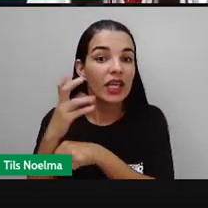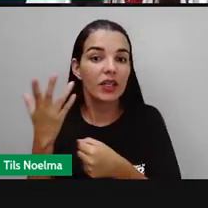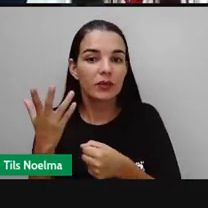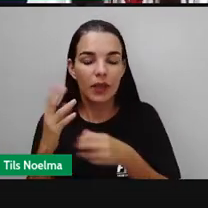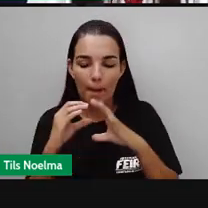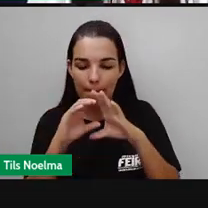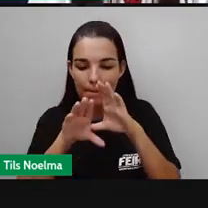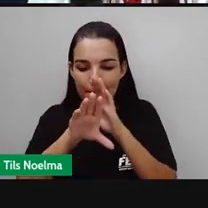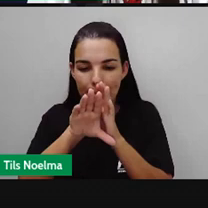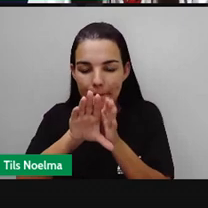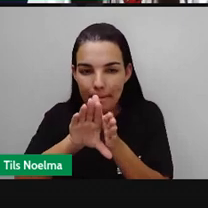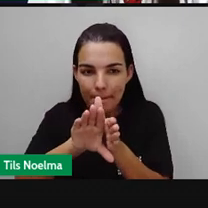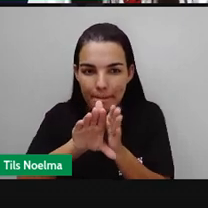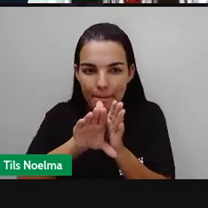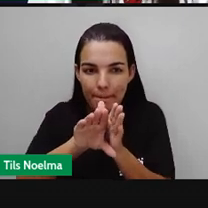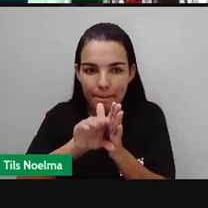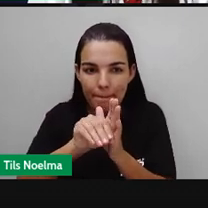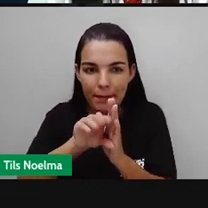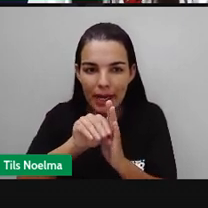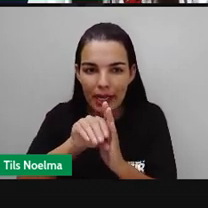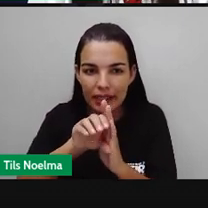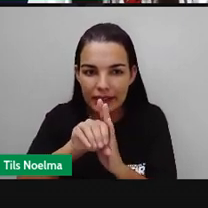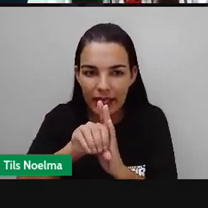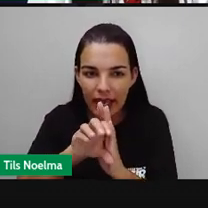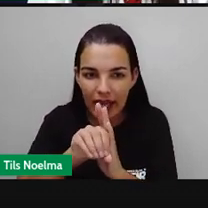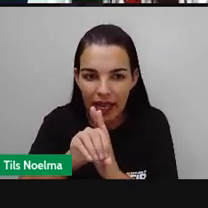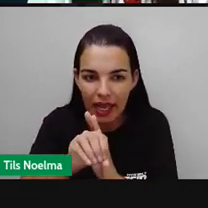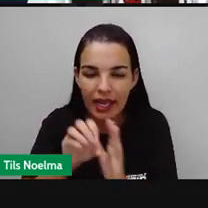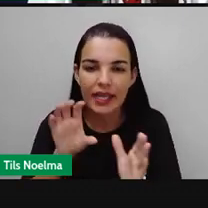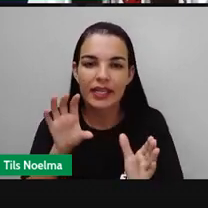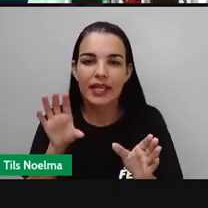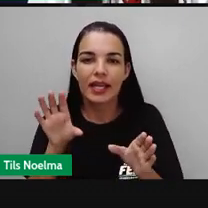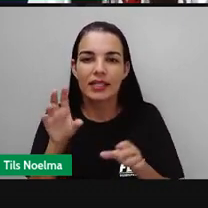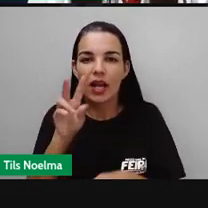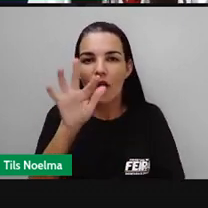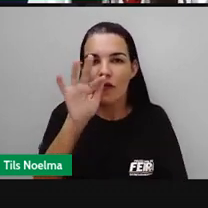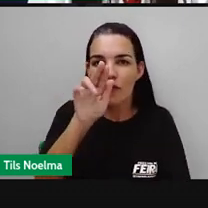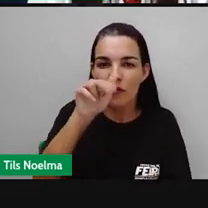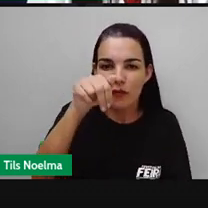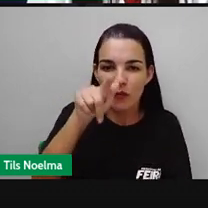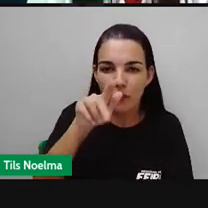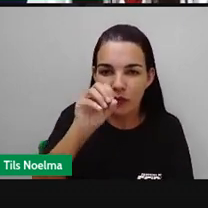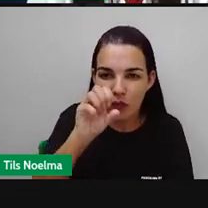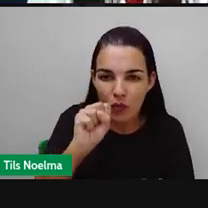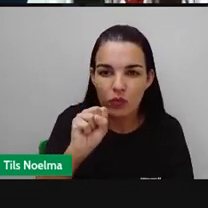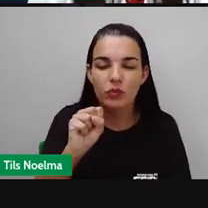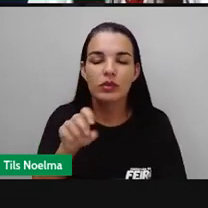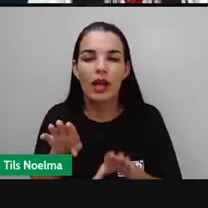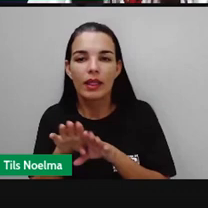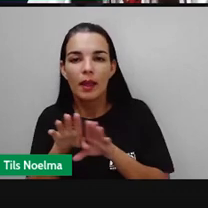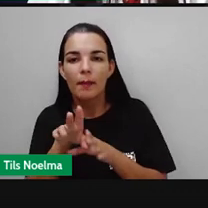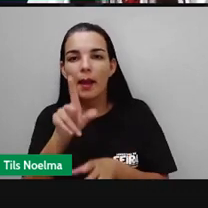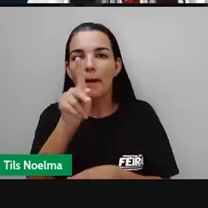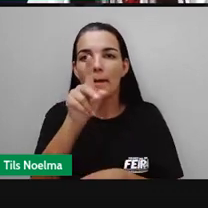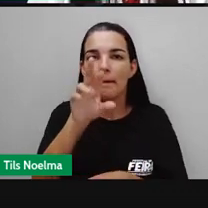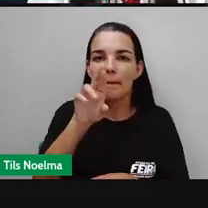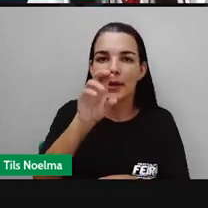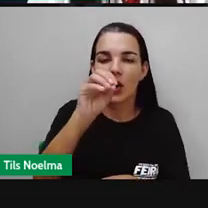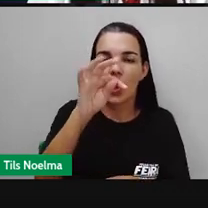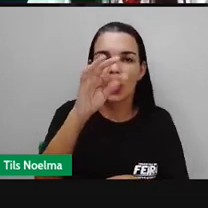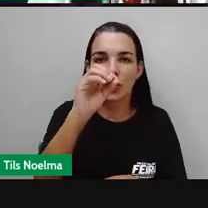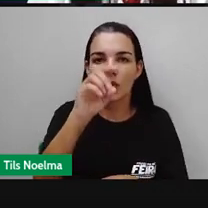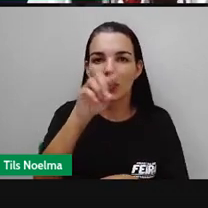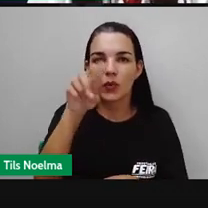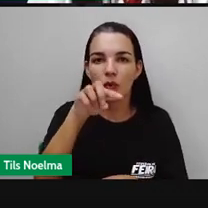micro-organismos. Lembrando que alguns fungos que não são compostos por uma